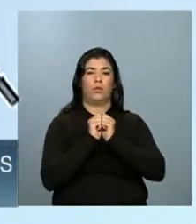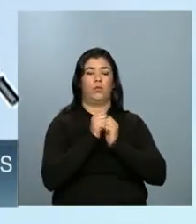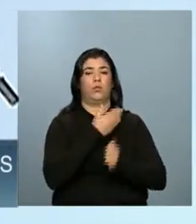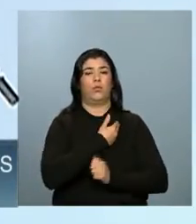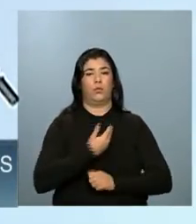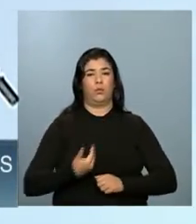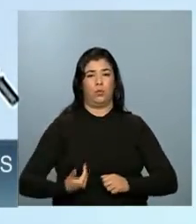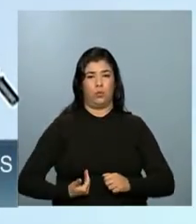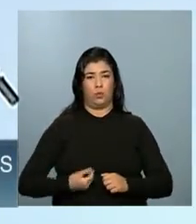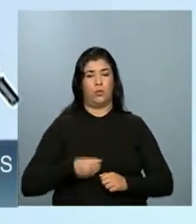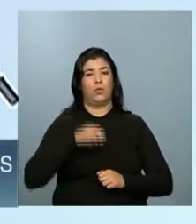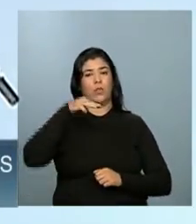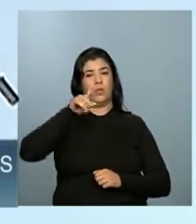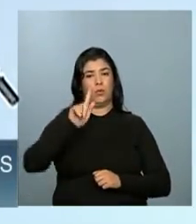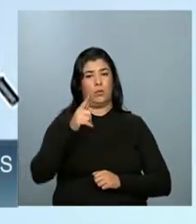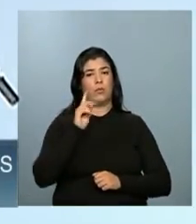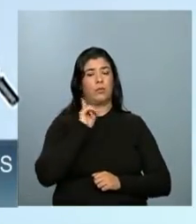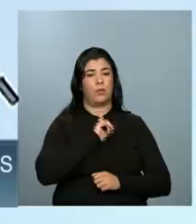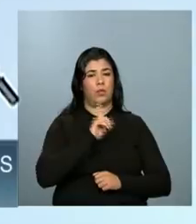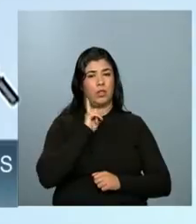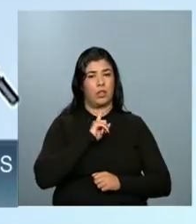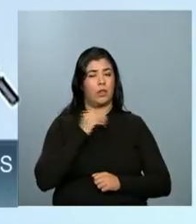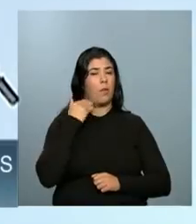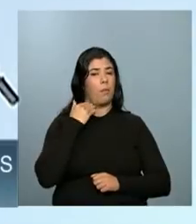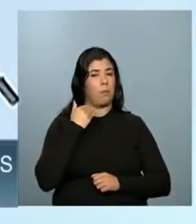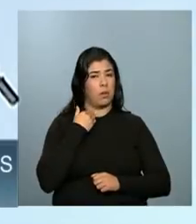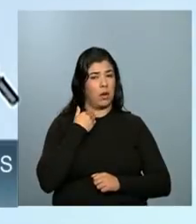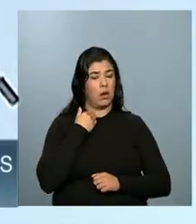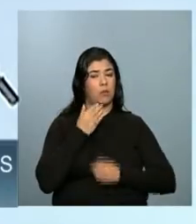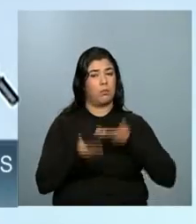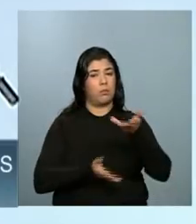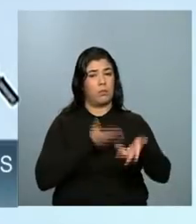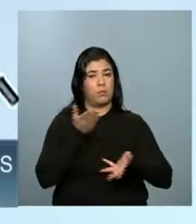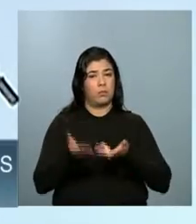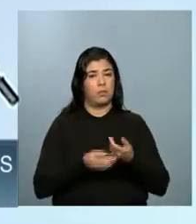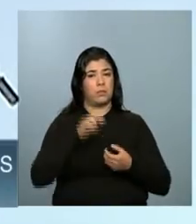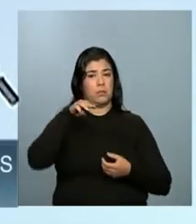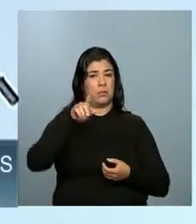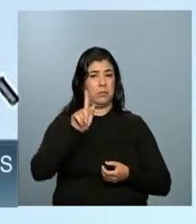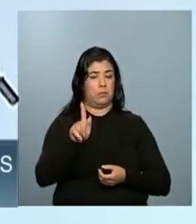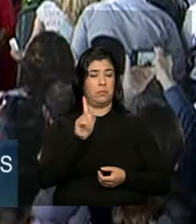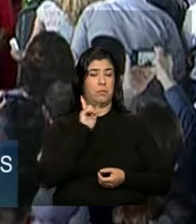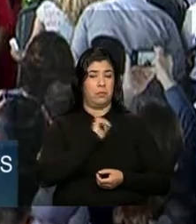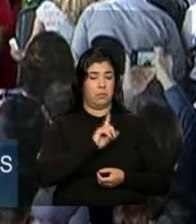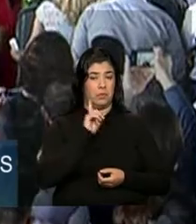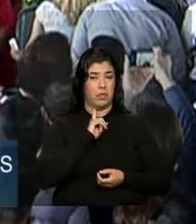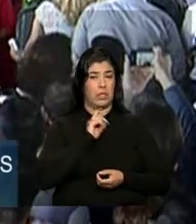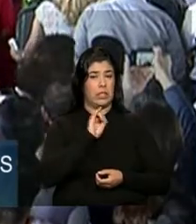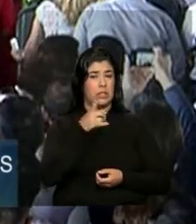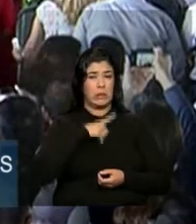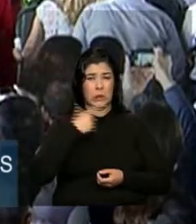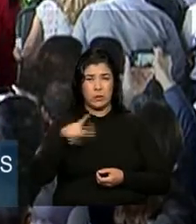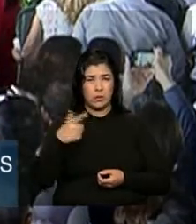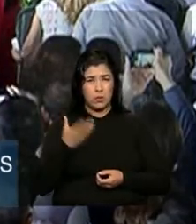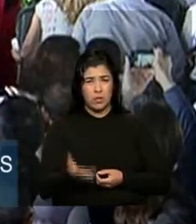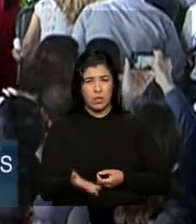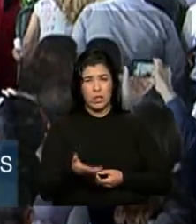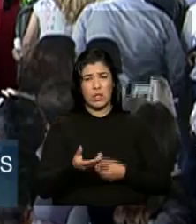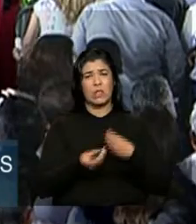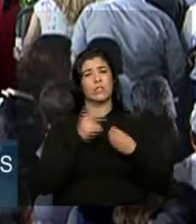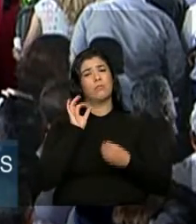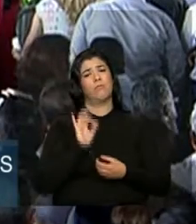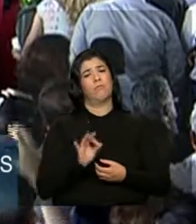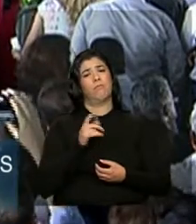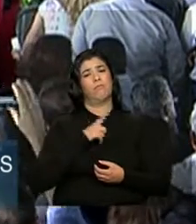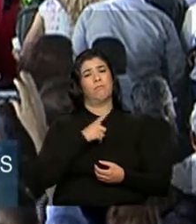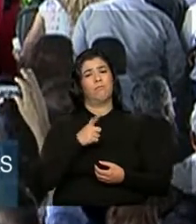do Estado, com o Banco de Desenvolvimento de Minas Gerais. Se não fosse através dessa parceria, nós provavelmente teríamos